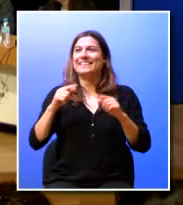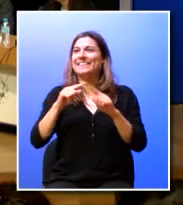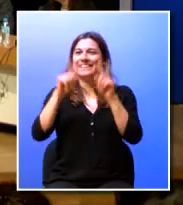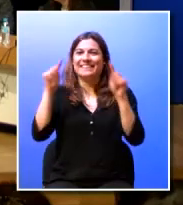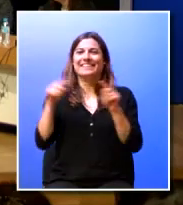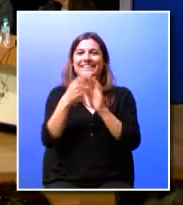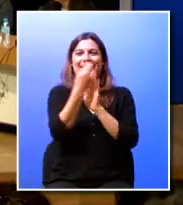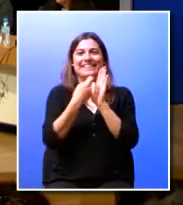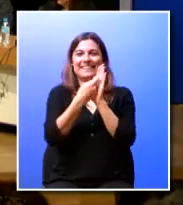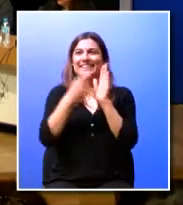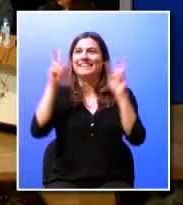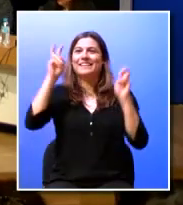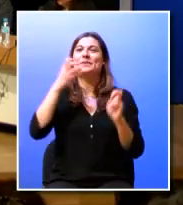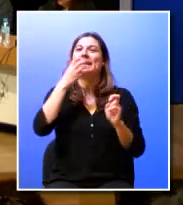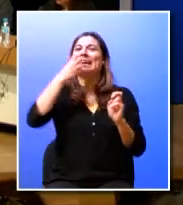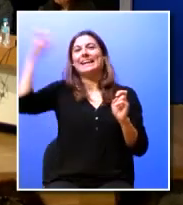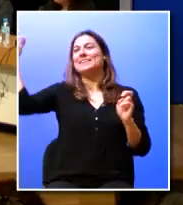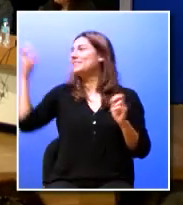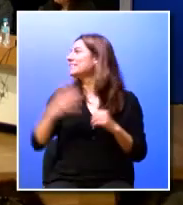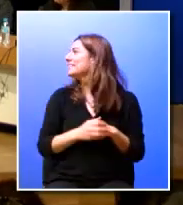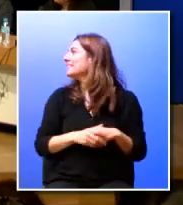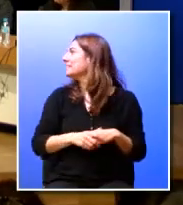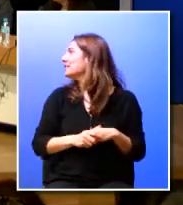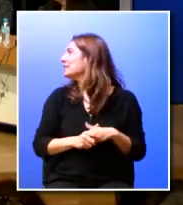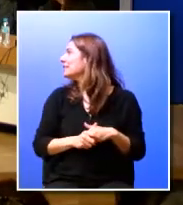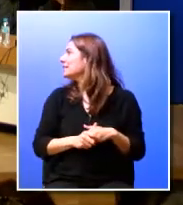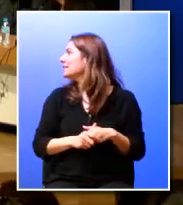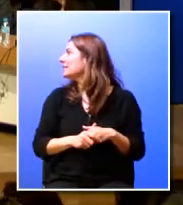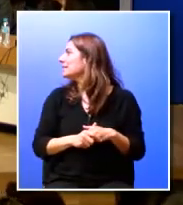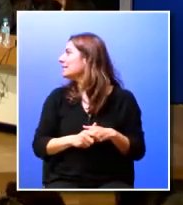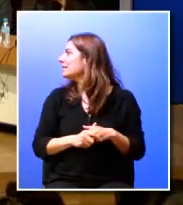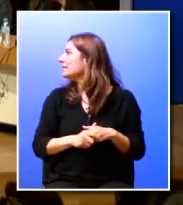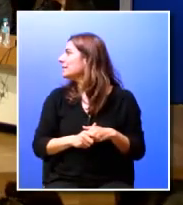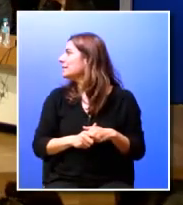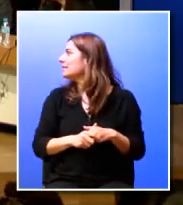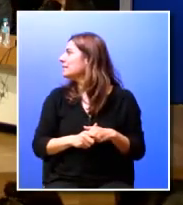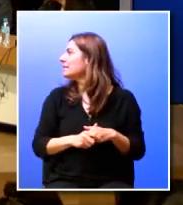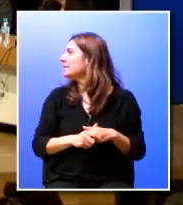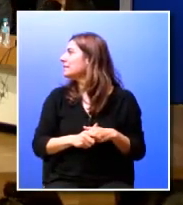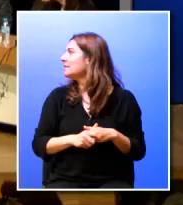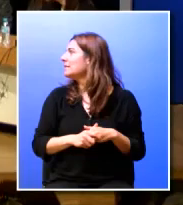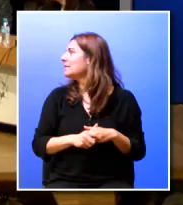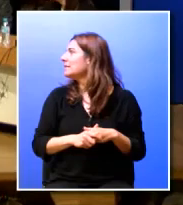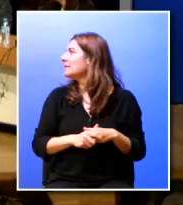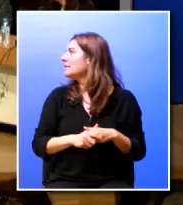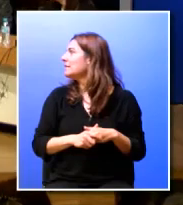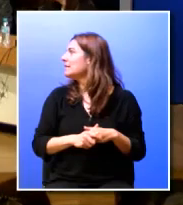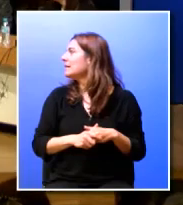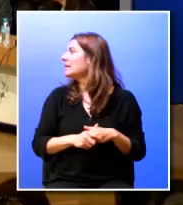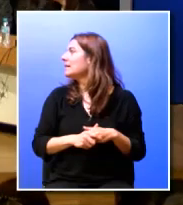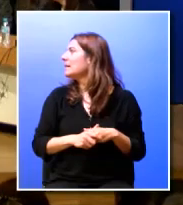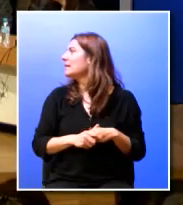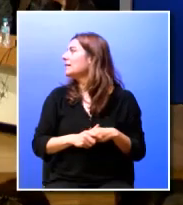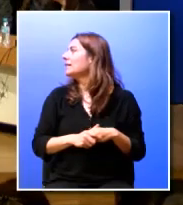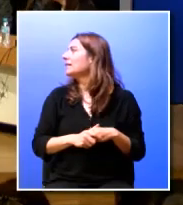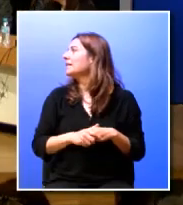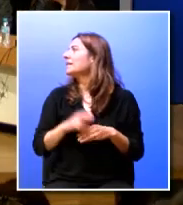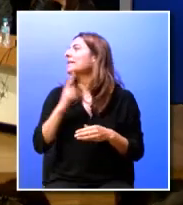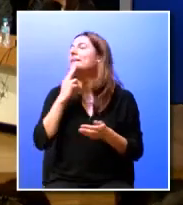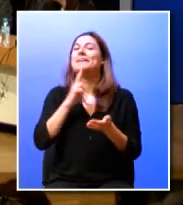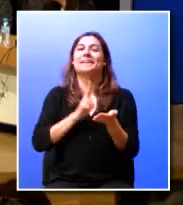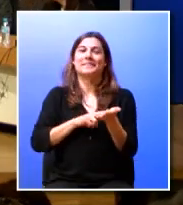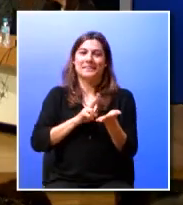a verdade é uma capacidade de desenvolvimento mental o grito é incrível é o estagiário é o meu sapiens sapiens a verdade